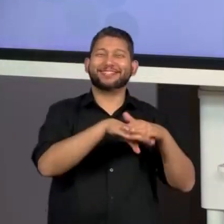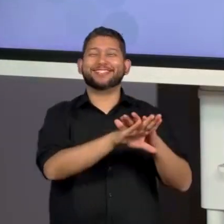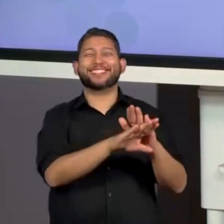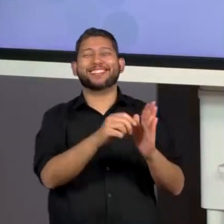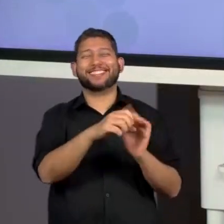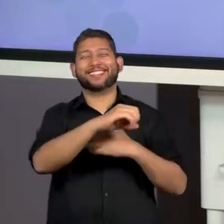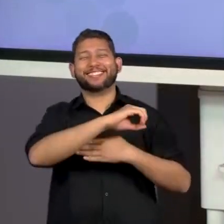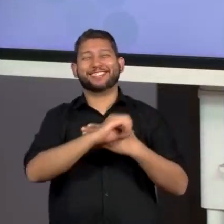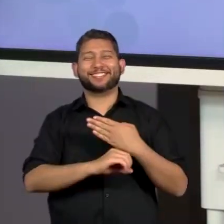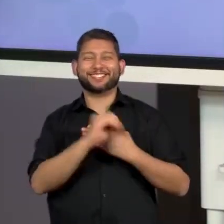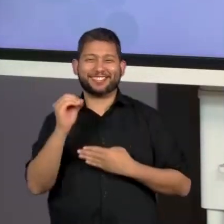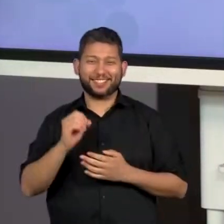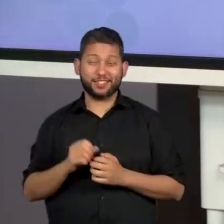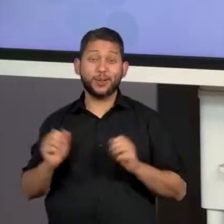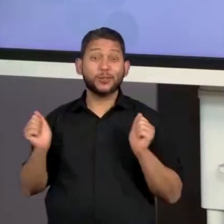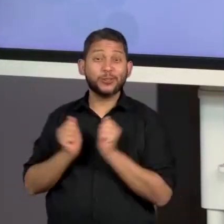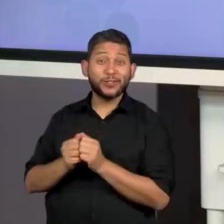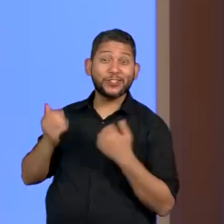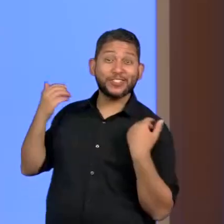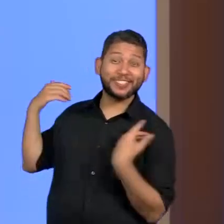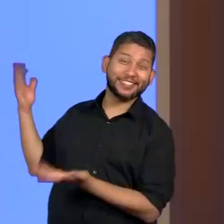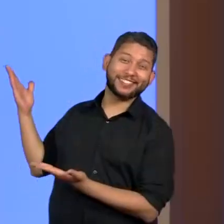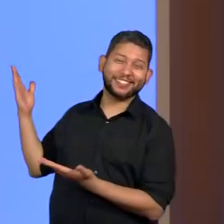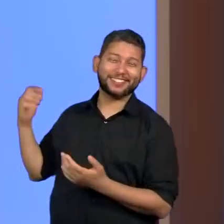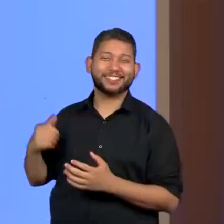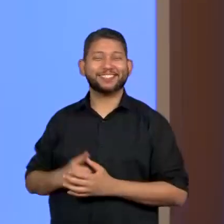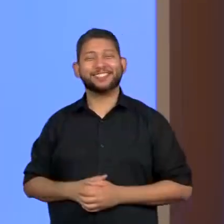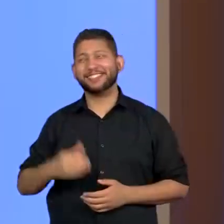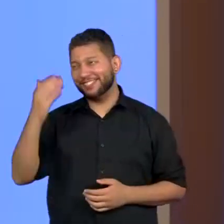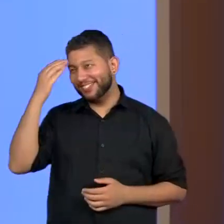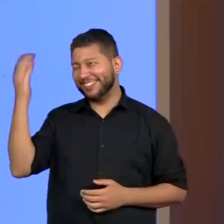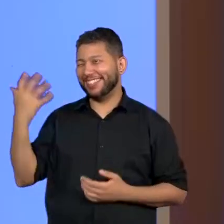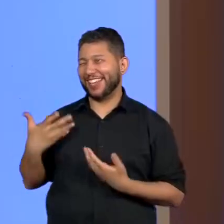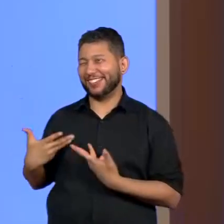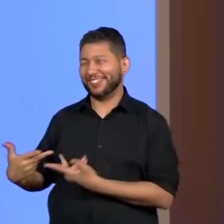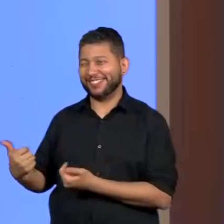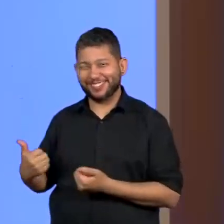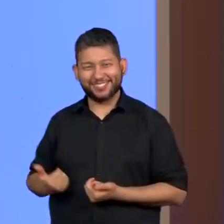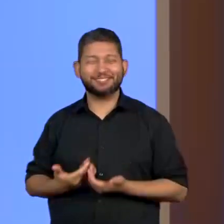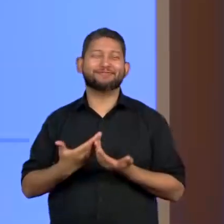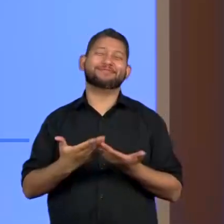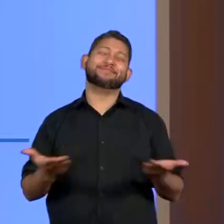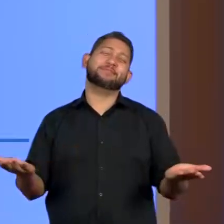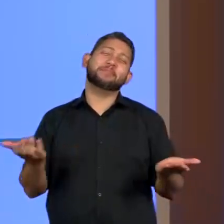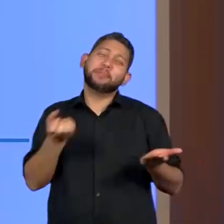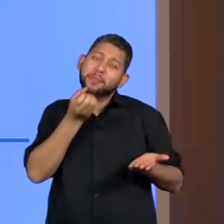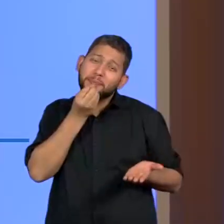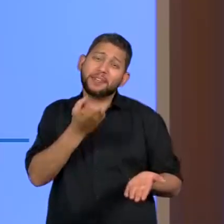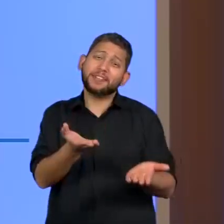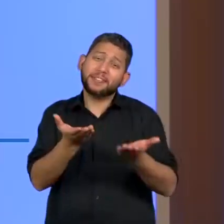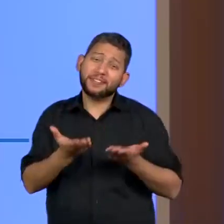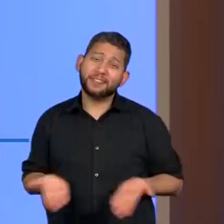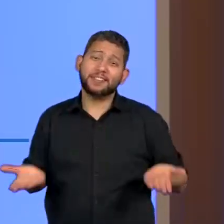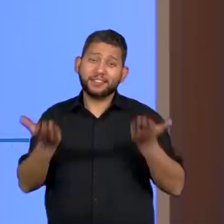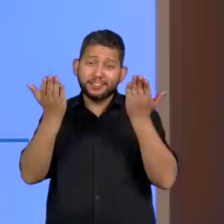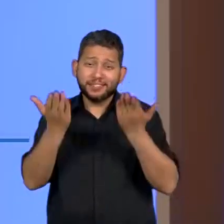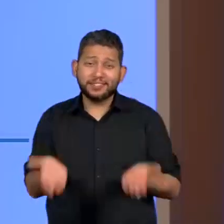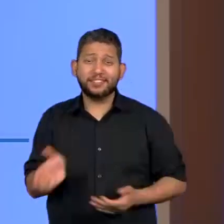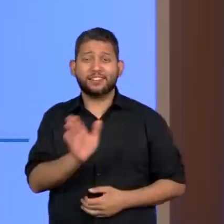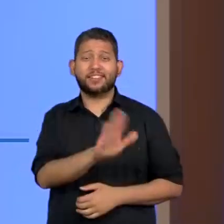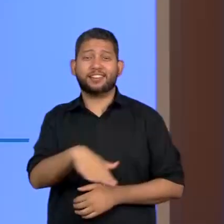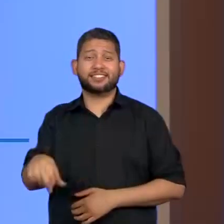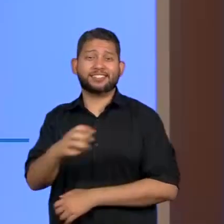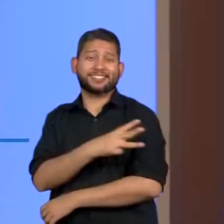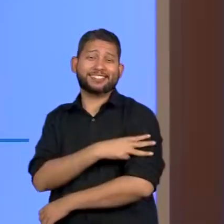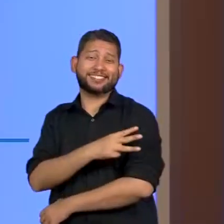super bem acompanhados da professora Genoveva. Obrigada pelo convite para o Joyce, muito bem-vindos aí estudantes, galerinha do